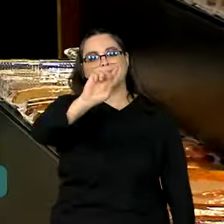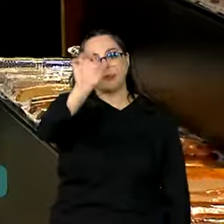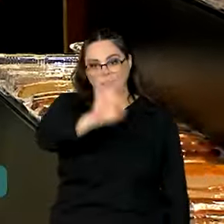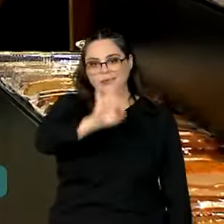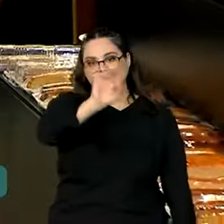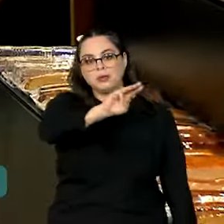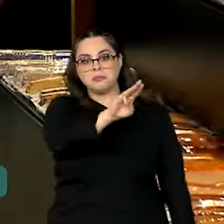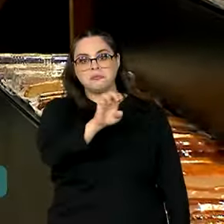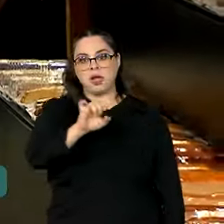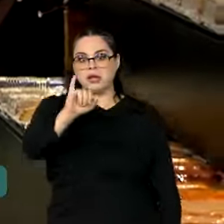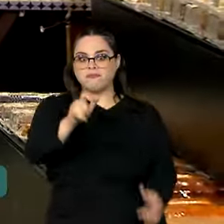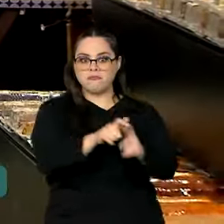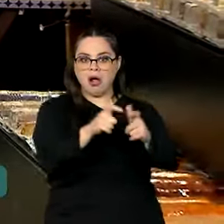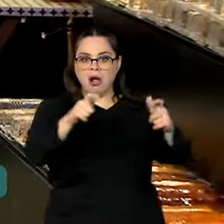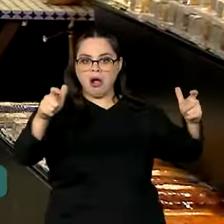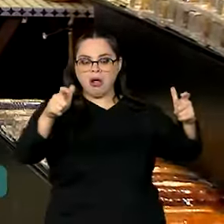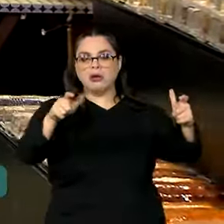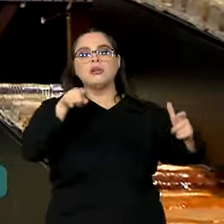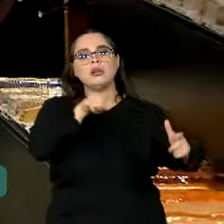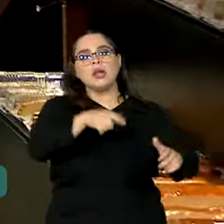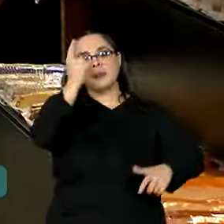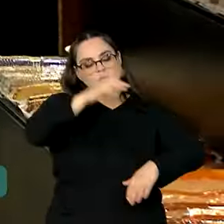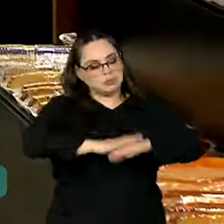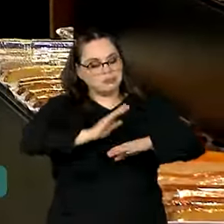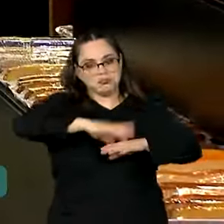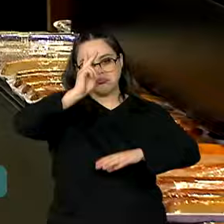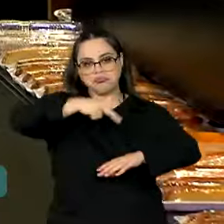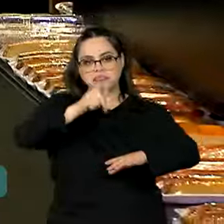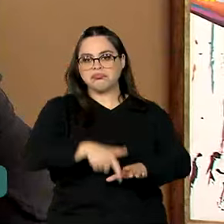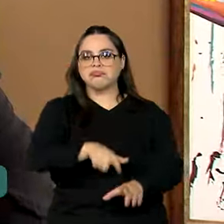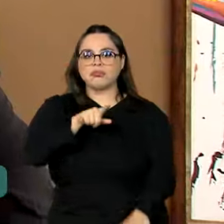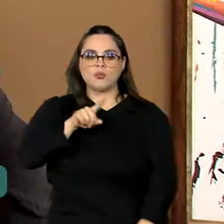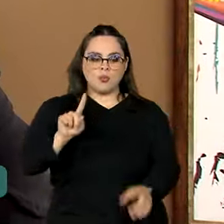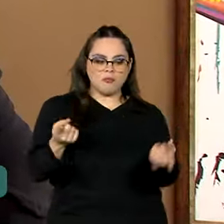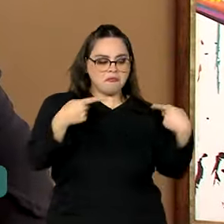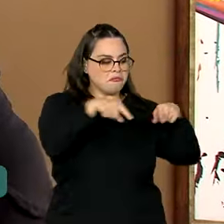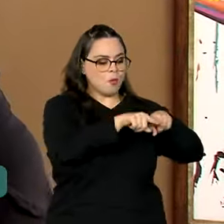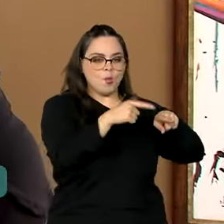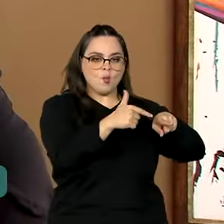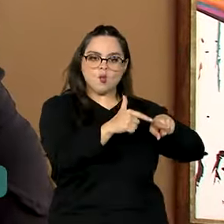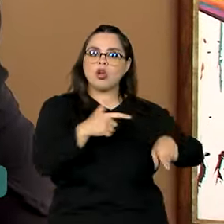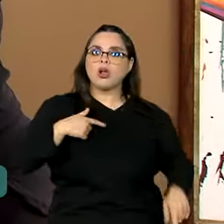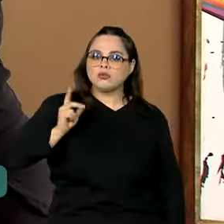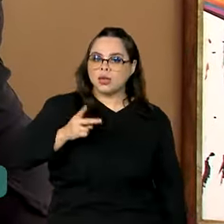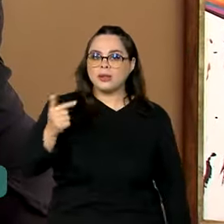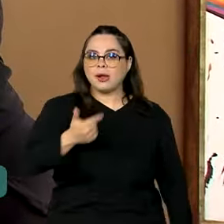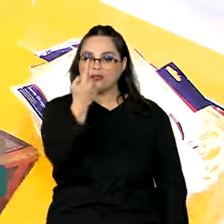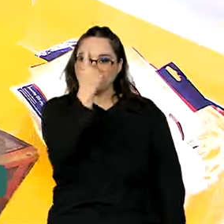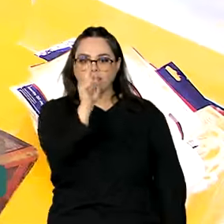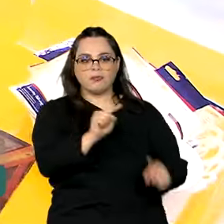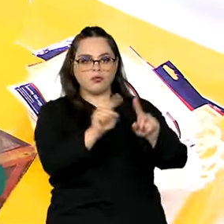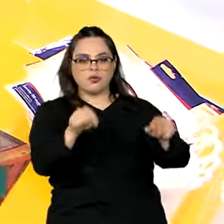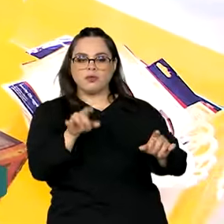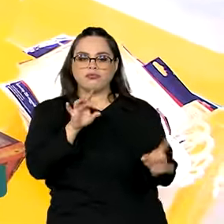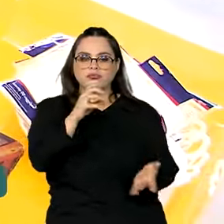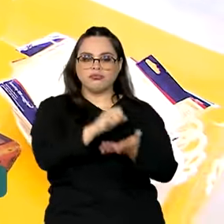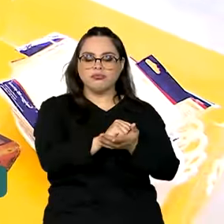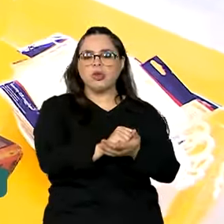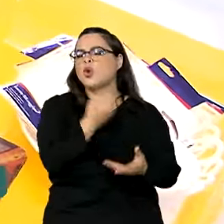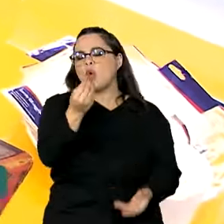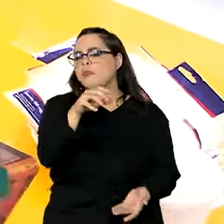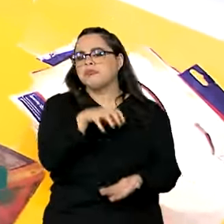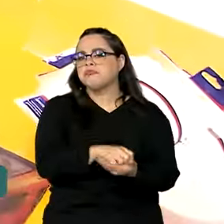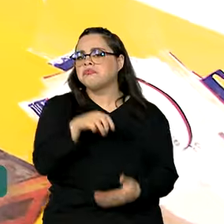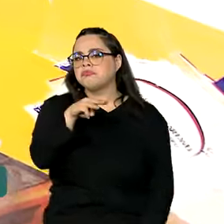pequenos empreendedores que trabalham de maneira autônoma, não têm sócio e possuem no máximo um empregado. Para se cadastrar